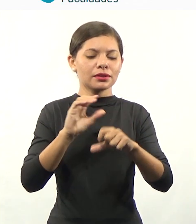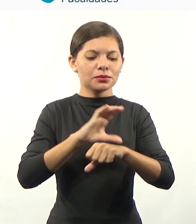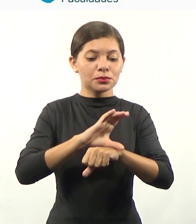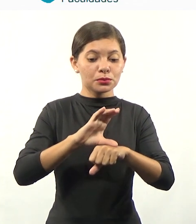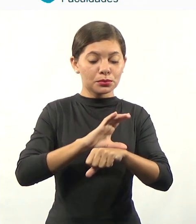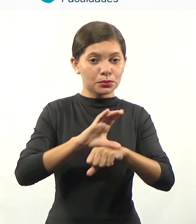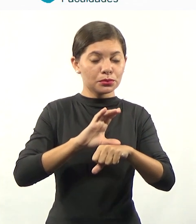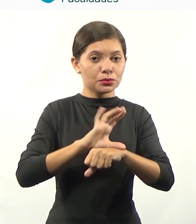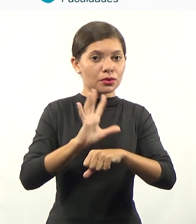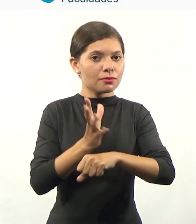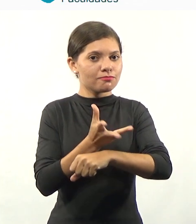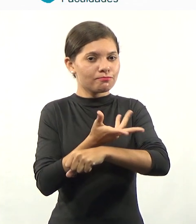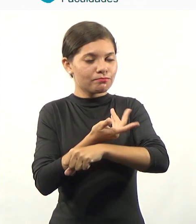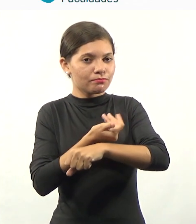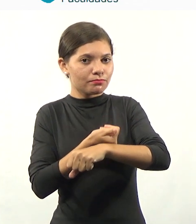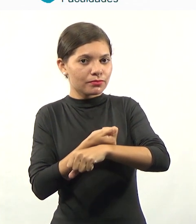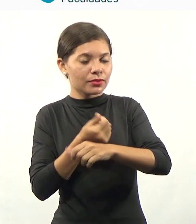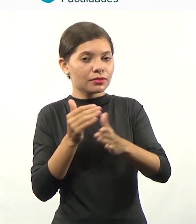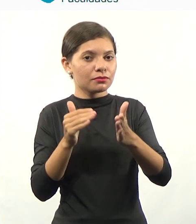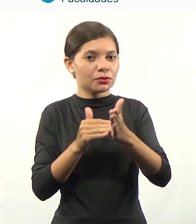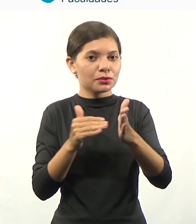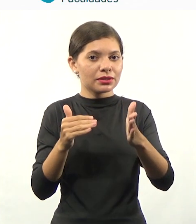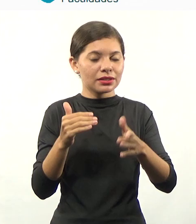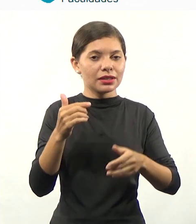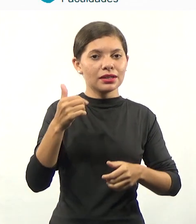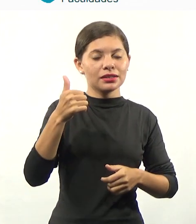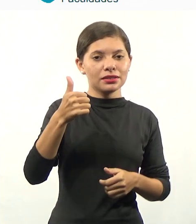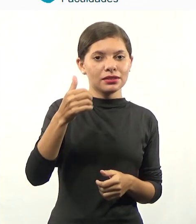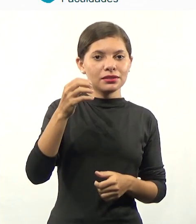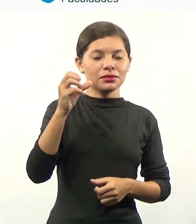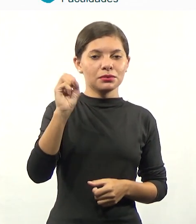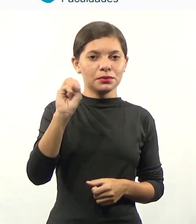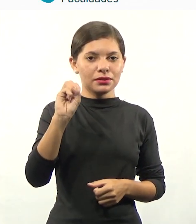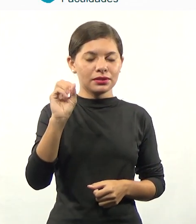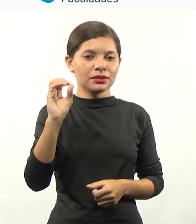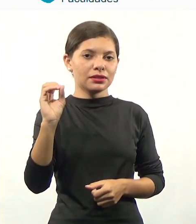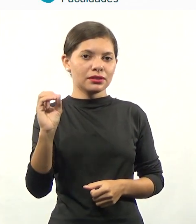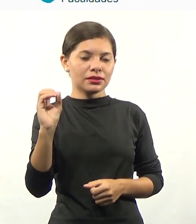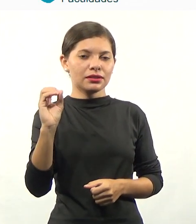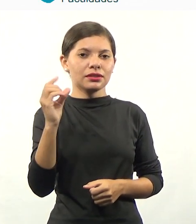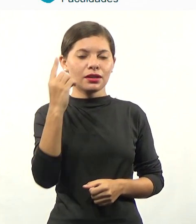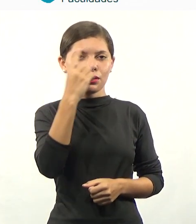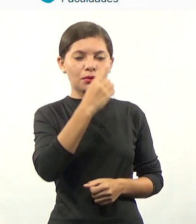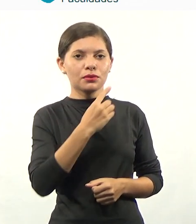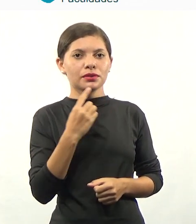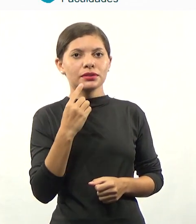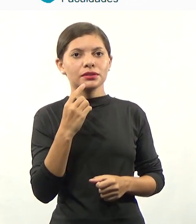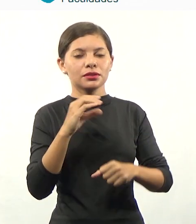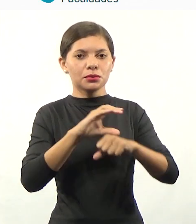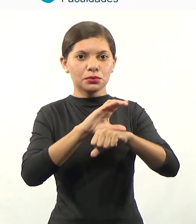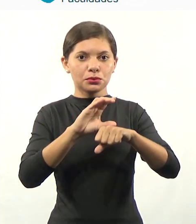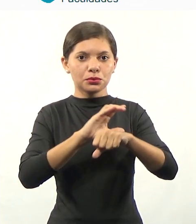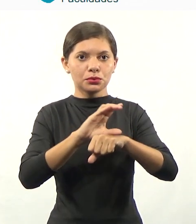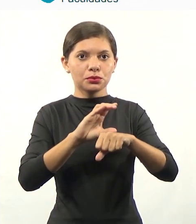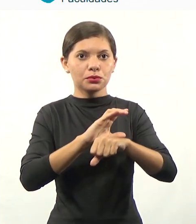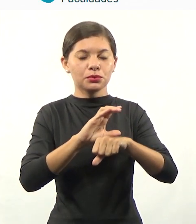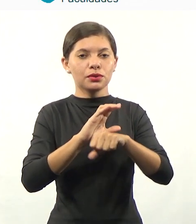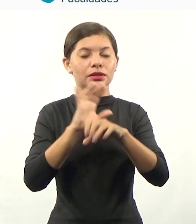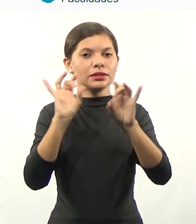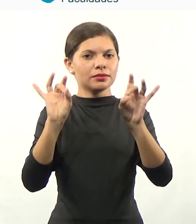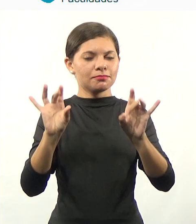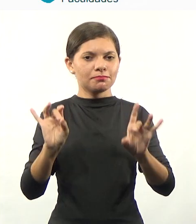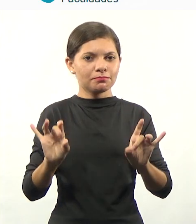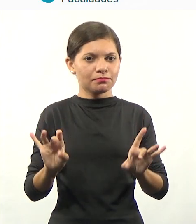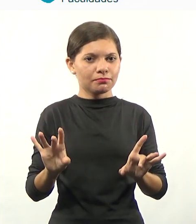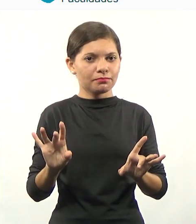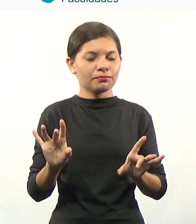cursos de aperfeiçoamento, que geralmente vão até 180 horas, e os cursos de especialização, que vão, né,